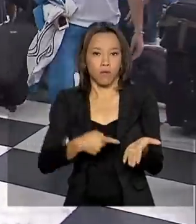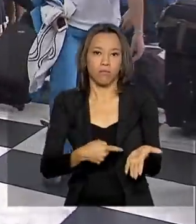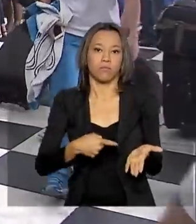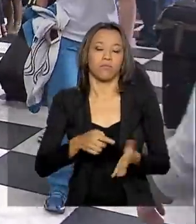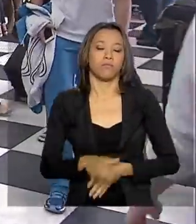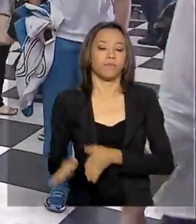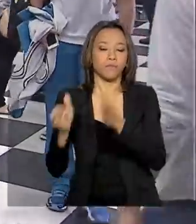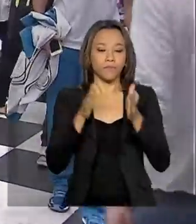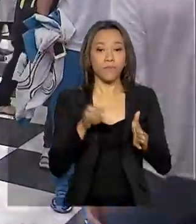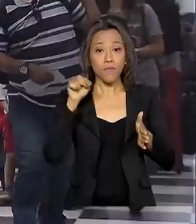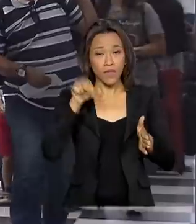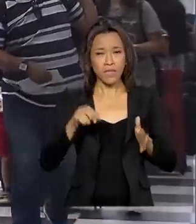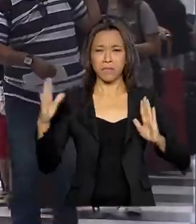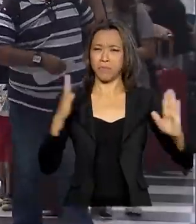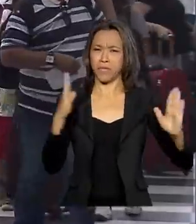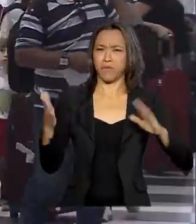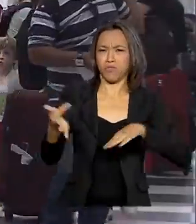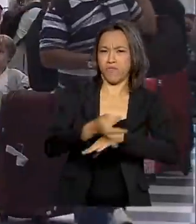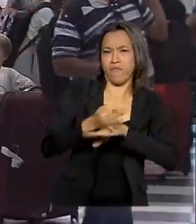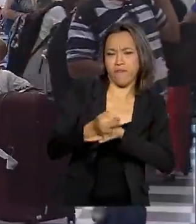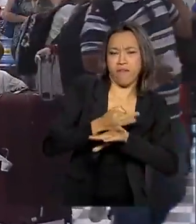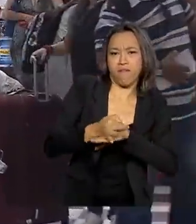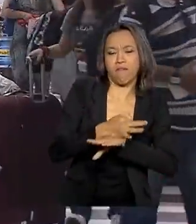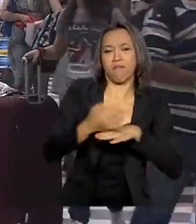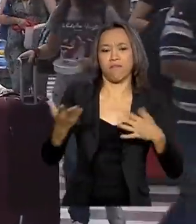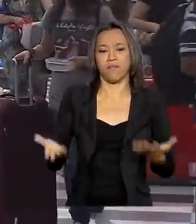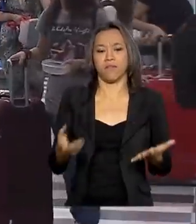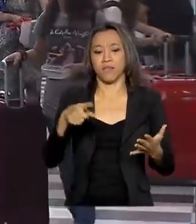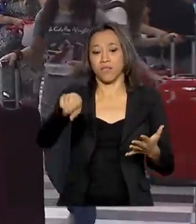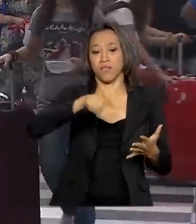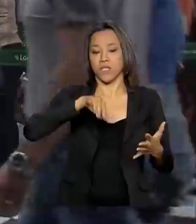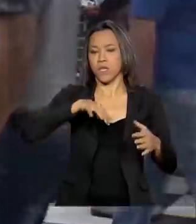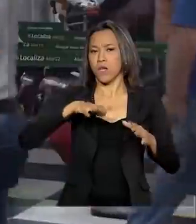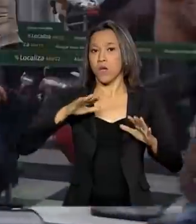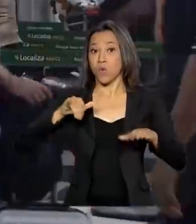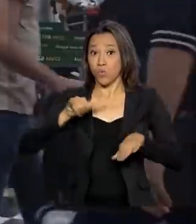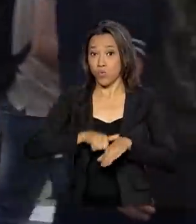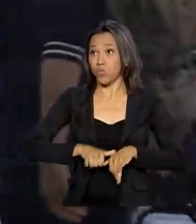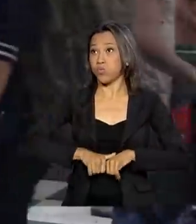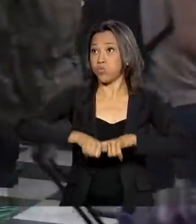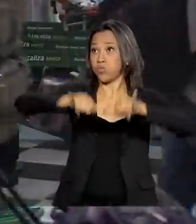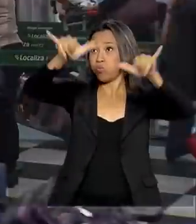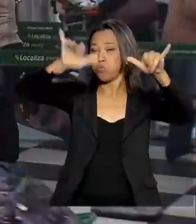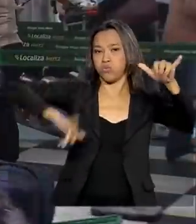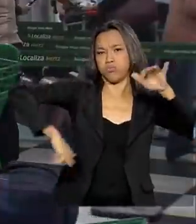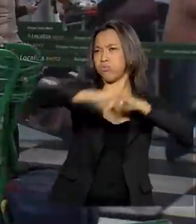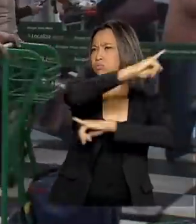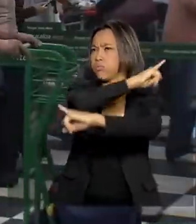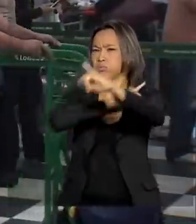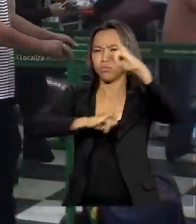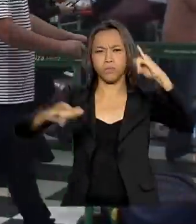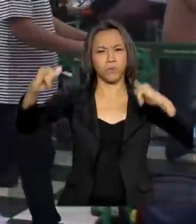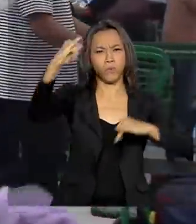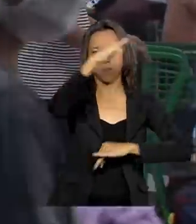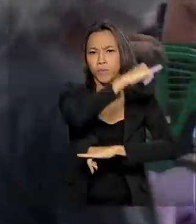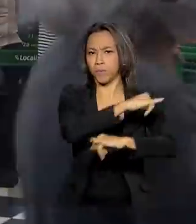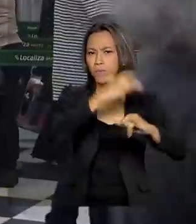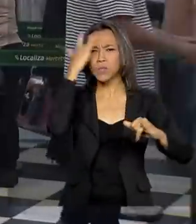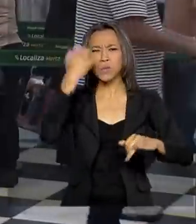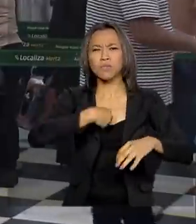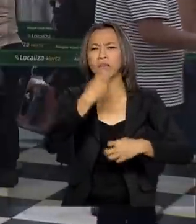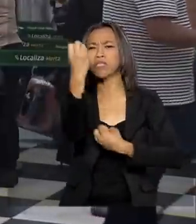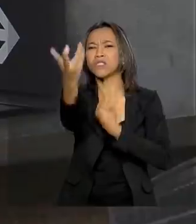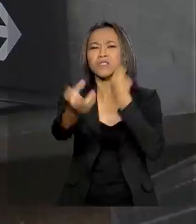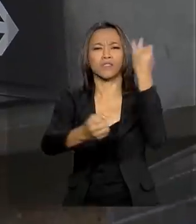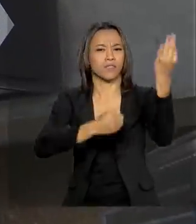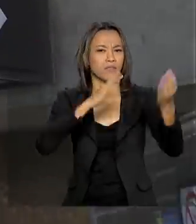Nessa época de férias de alta temporada, os aeroportos ficam lotados com o vai e vem de passageiros viajando